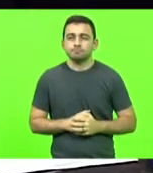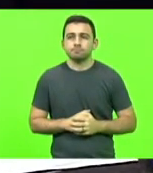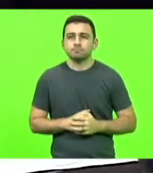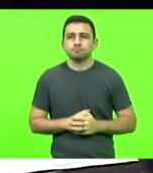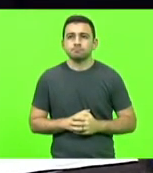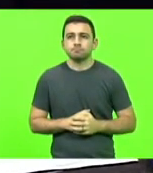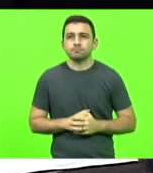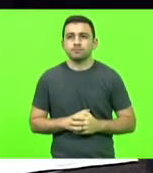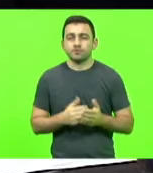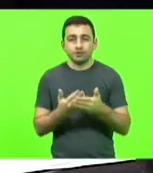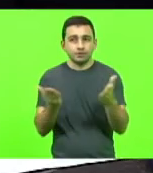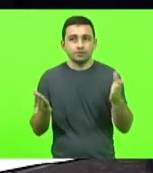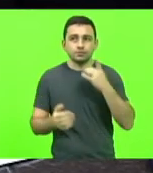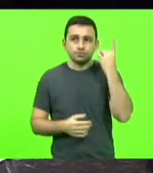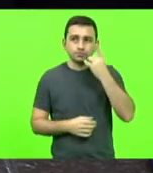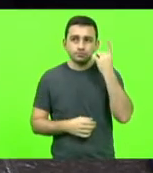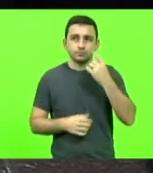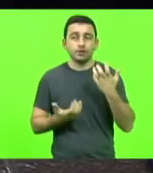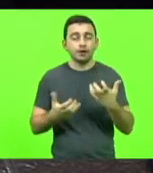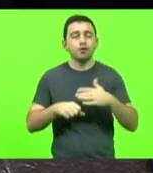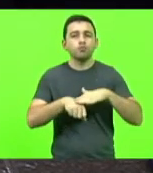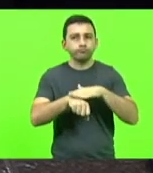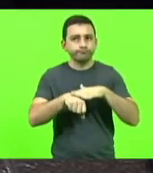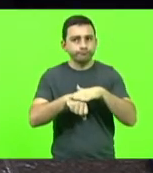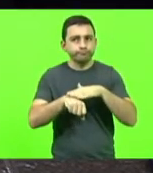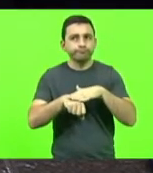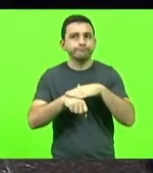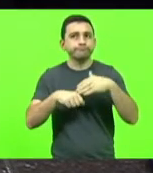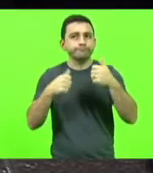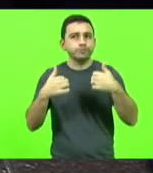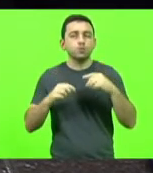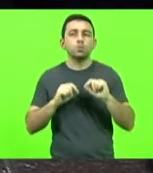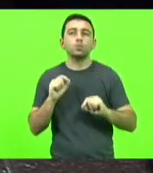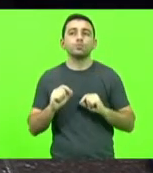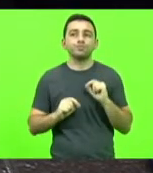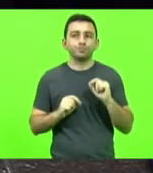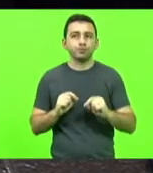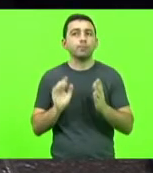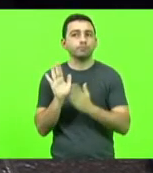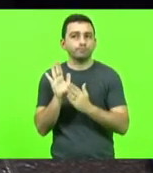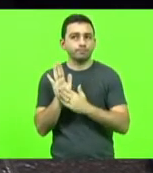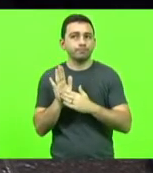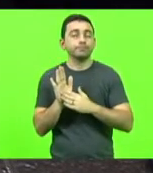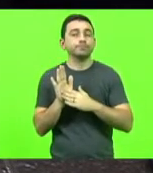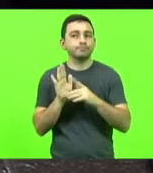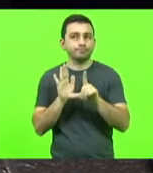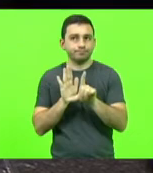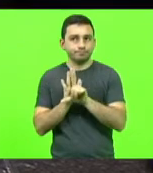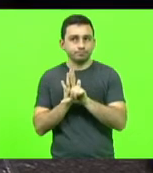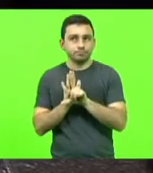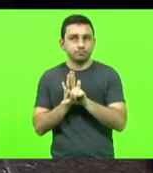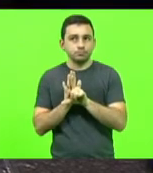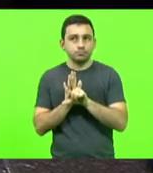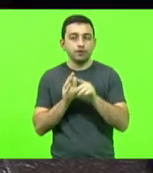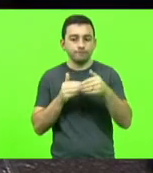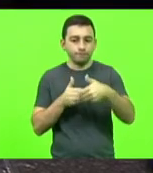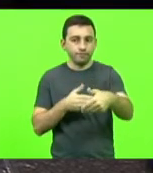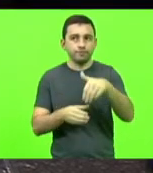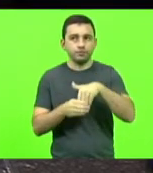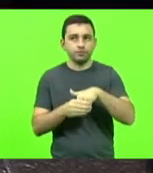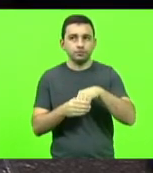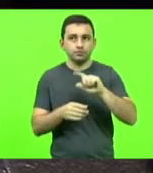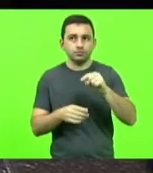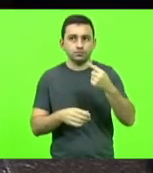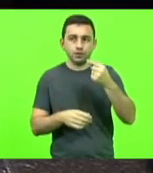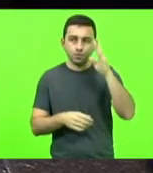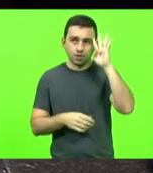eu queria conversar com vocês sobre uma proposta de lei que vai ser votada na próxima quarta-feira seja